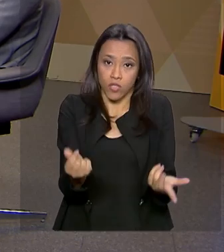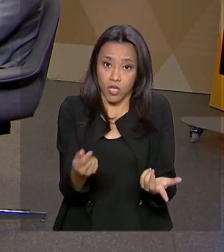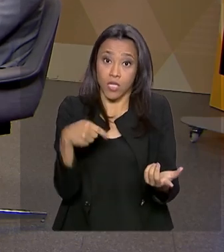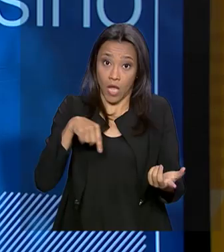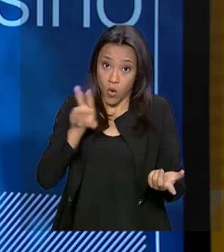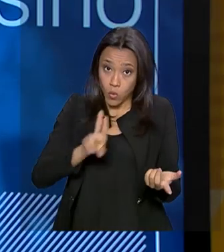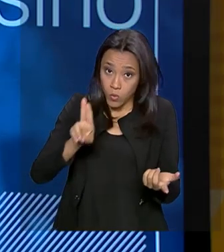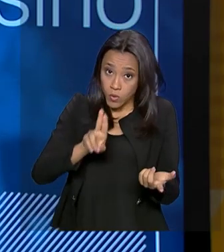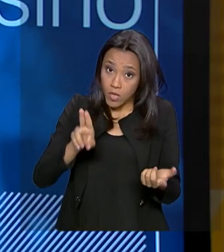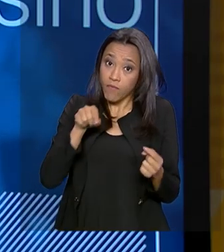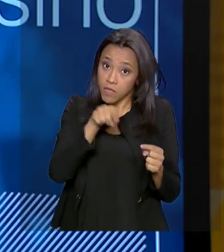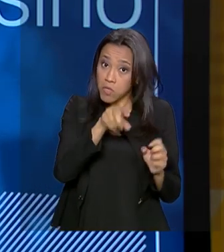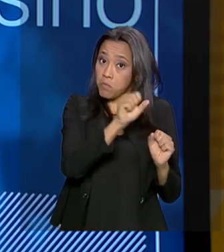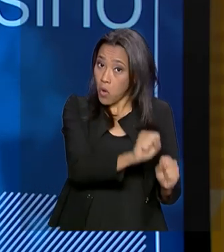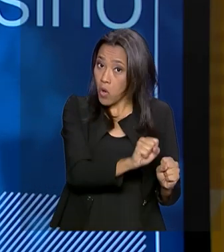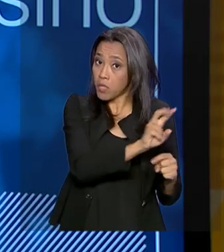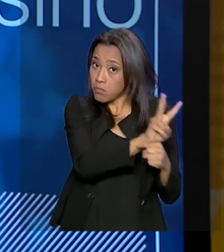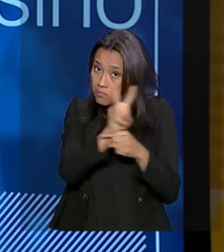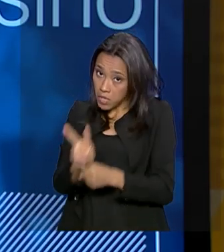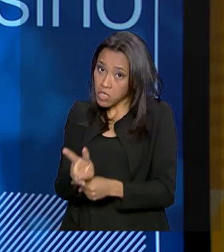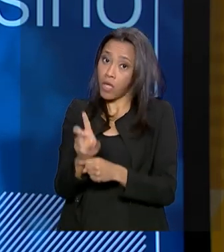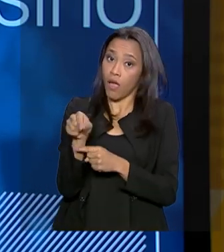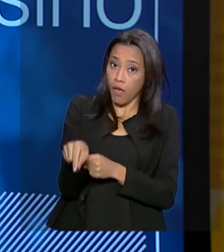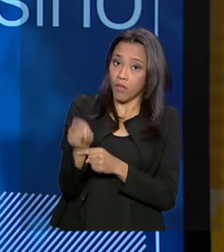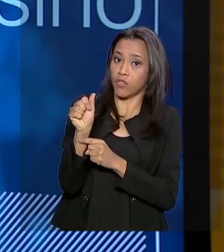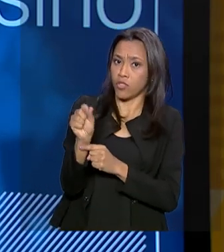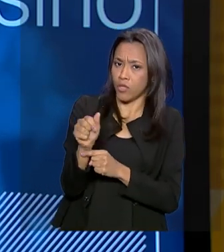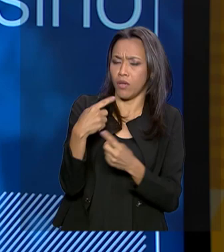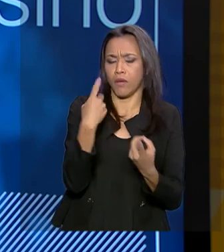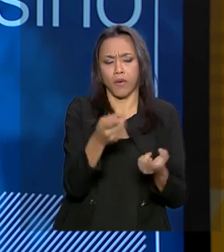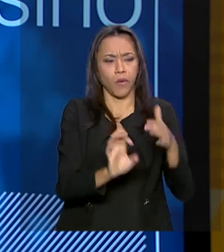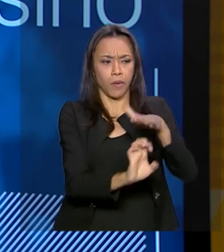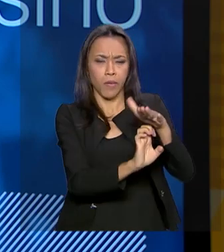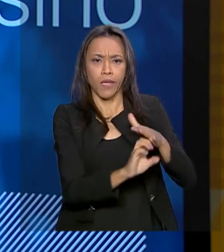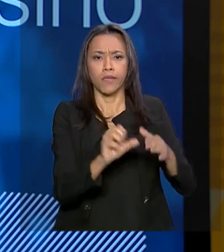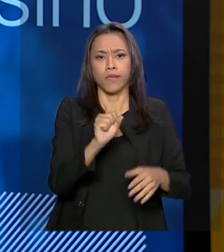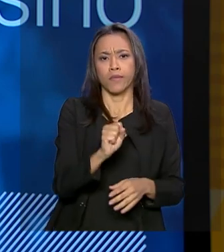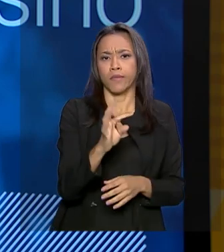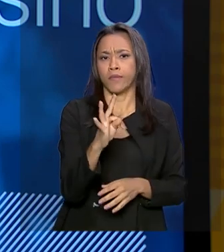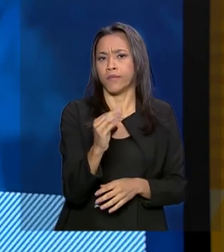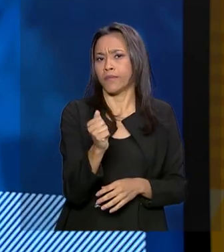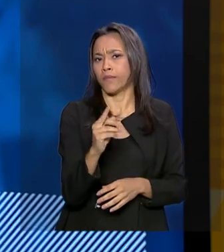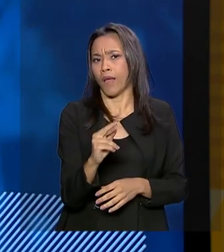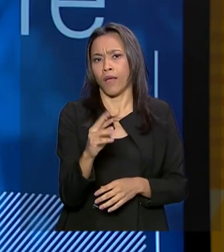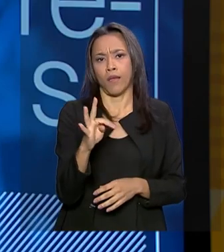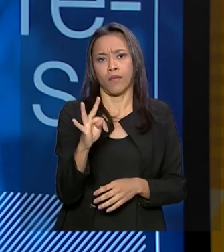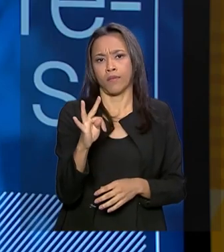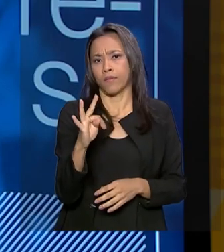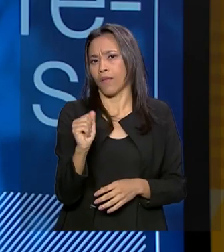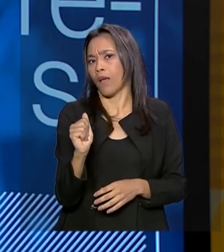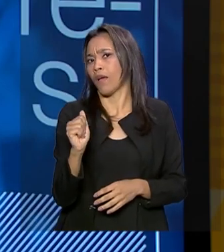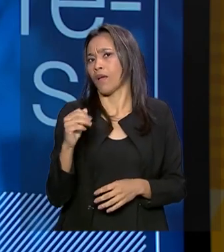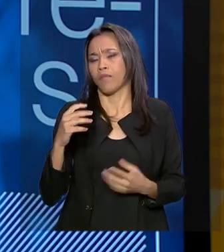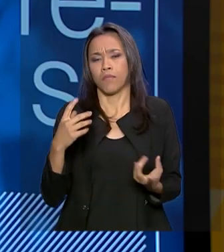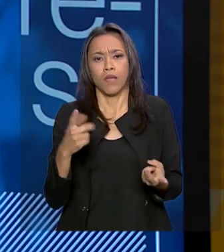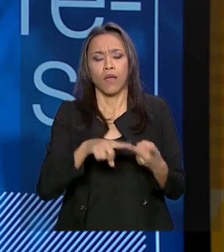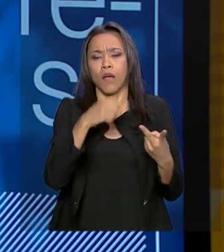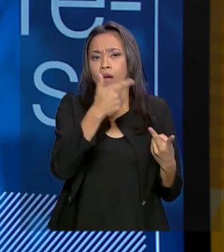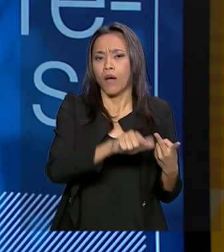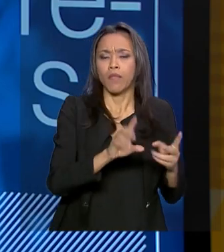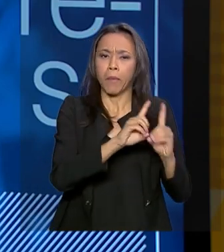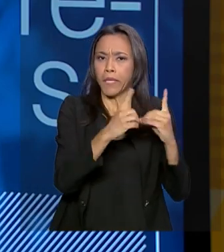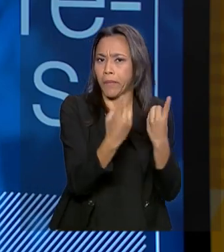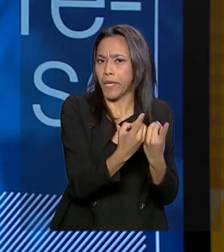recursos para que uma empresa júnior, por exemplo, ou uma startup, ou uma sociedade de propósito específico, um professor, um departamento, possa